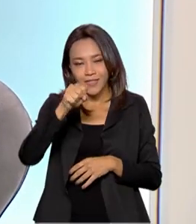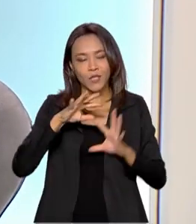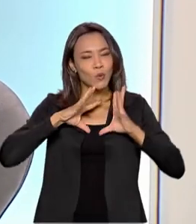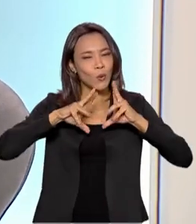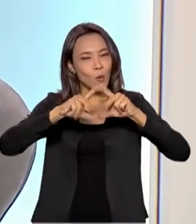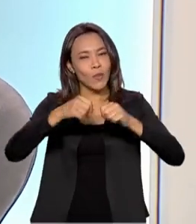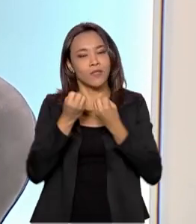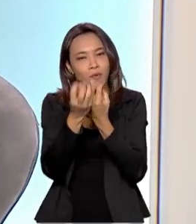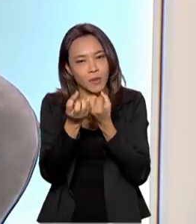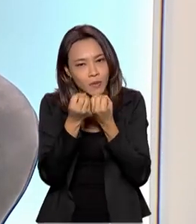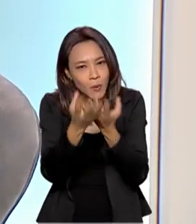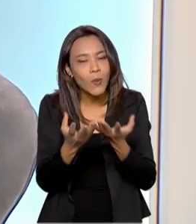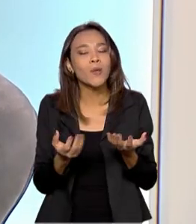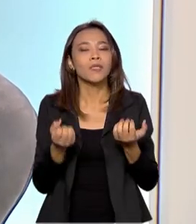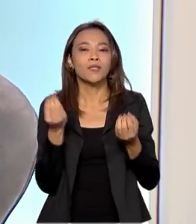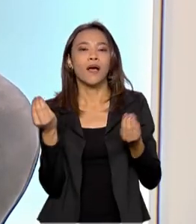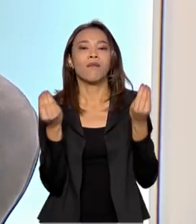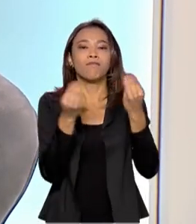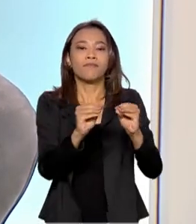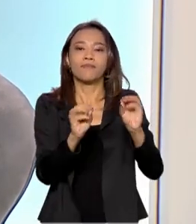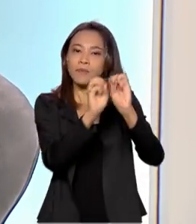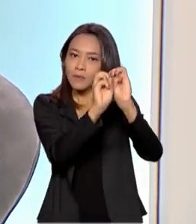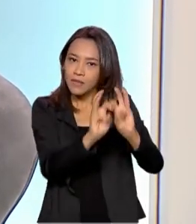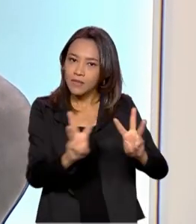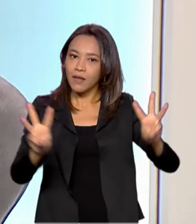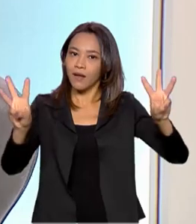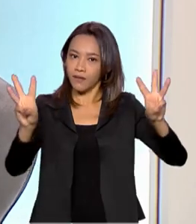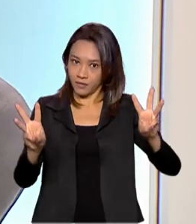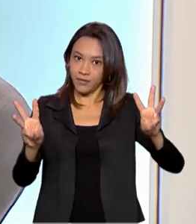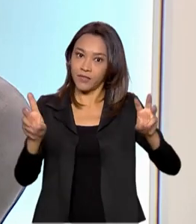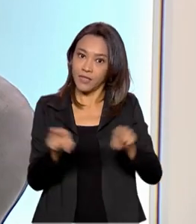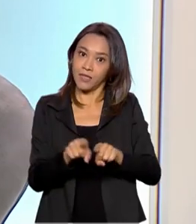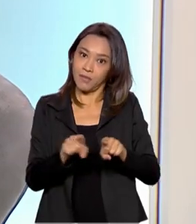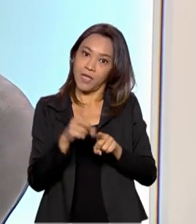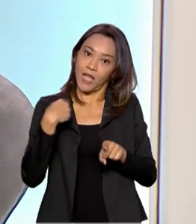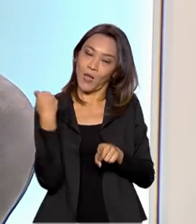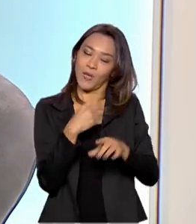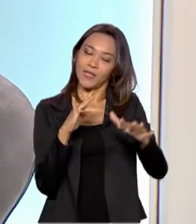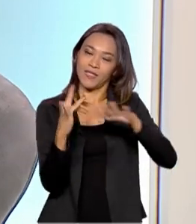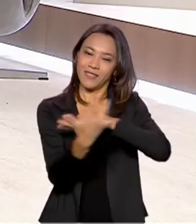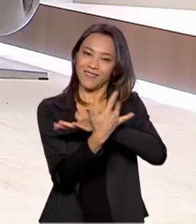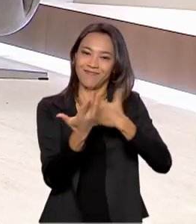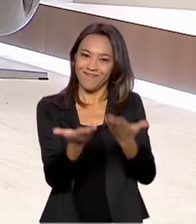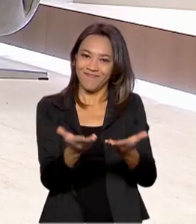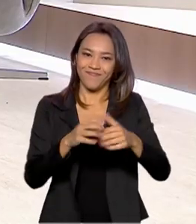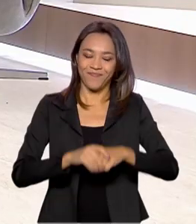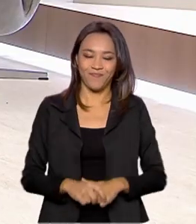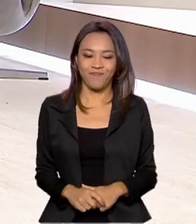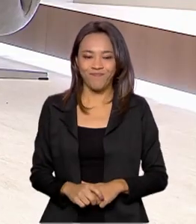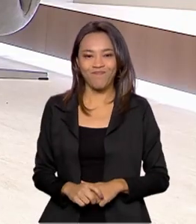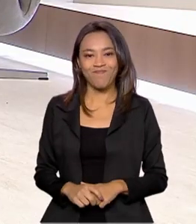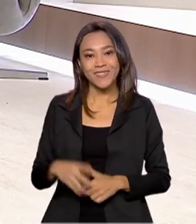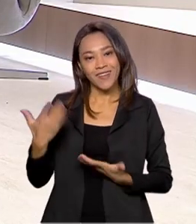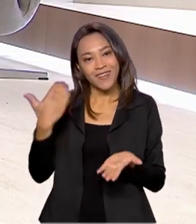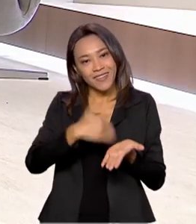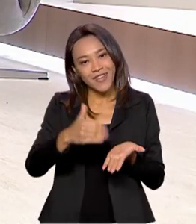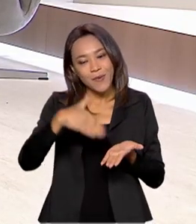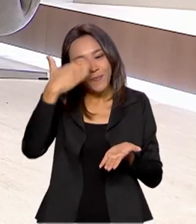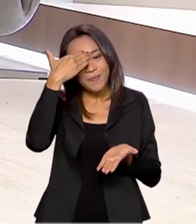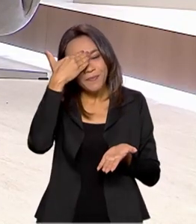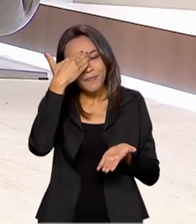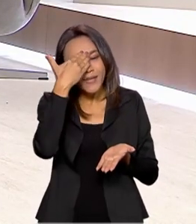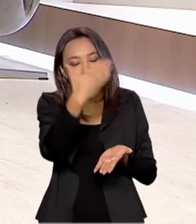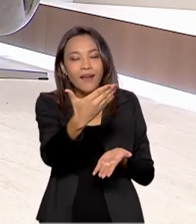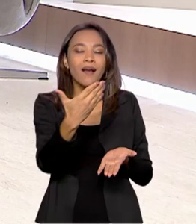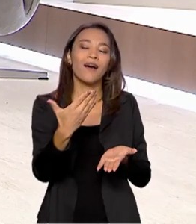disponíveis no site do Ministério de Minas e Energia e também nas nossas redes sociais. Secretário, muito obrigado pela participação